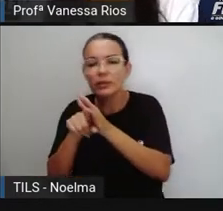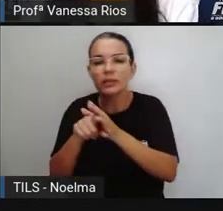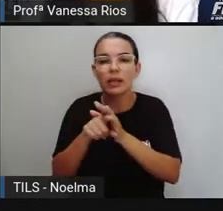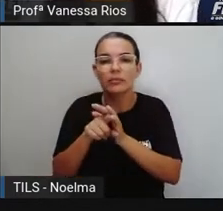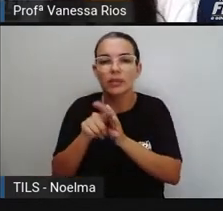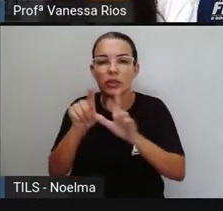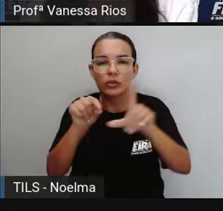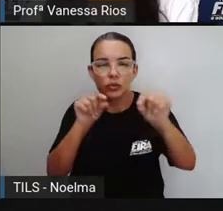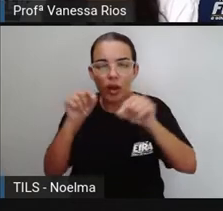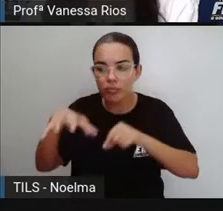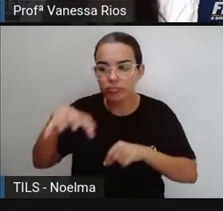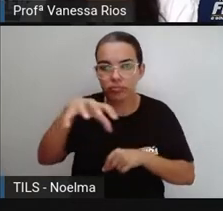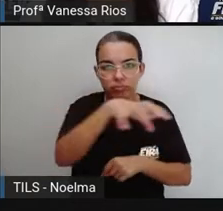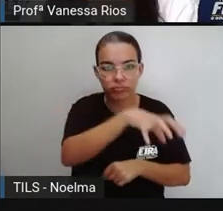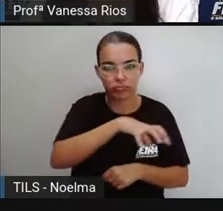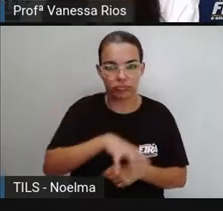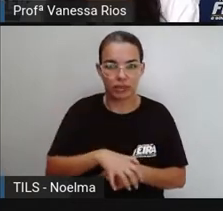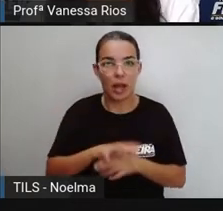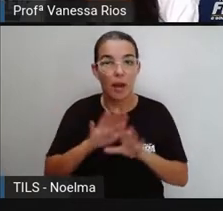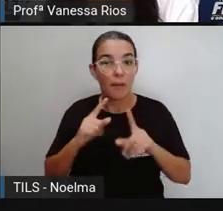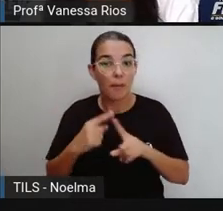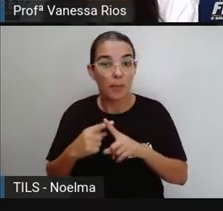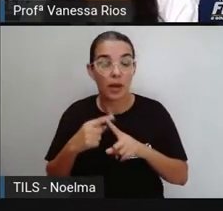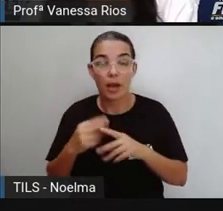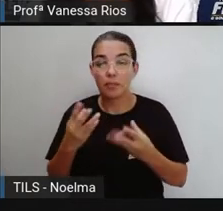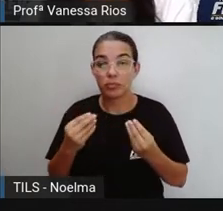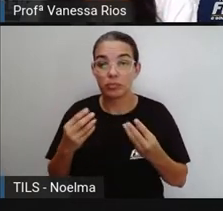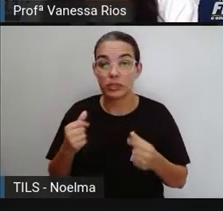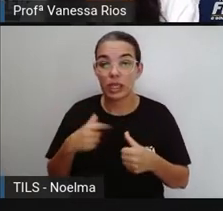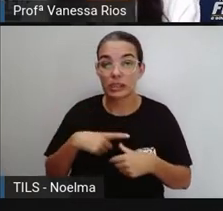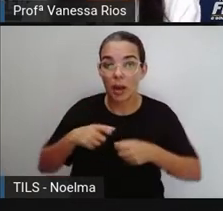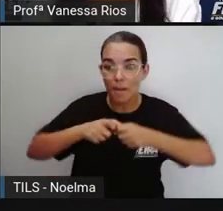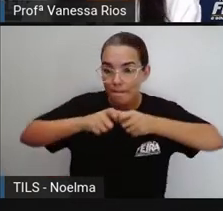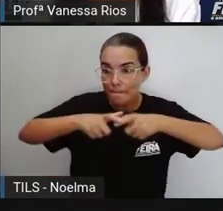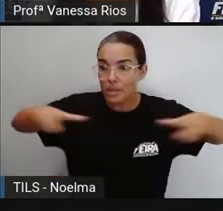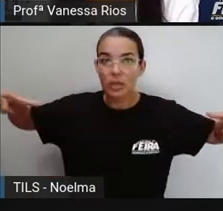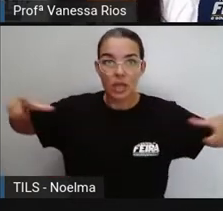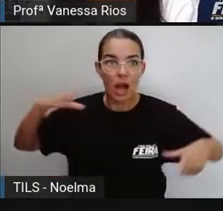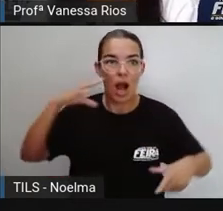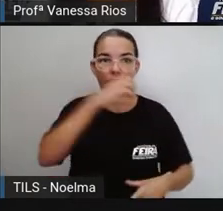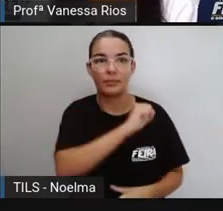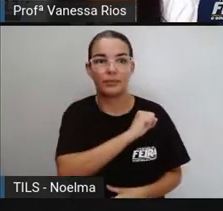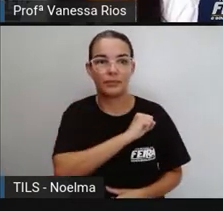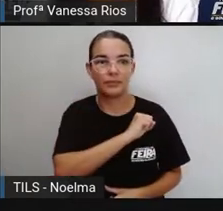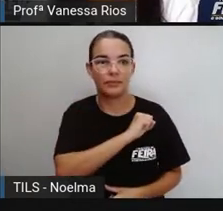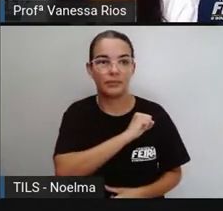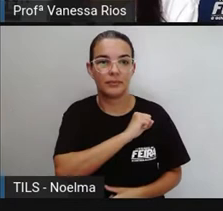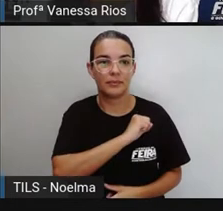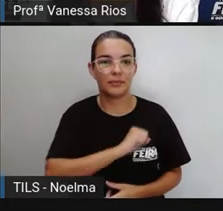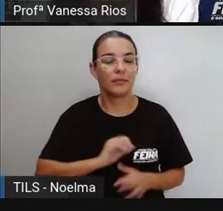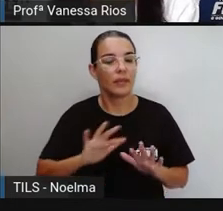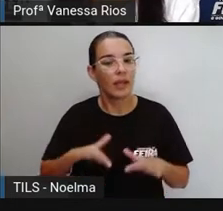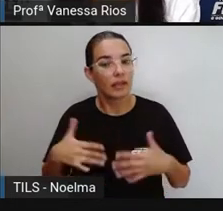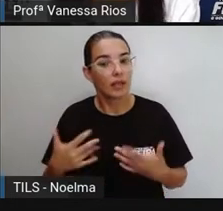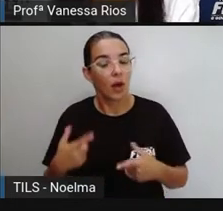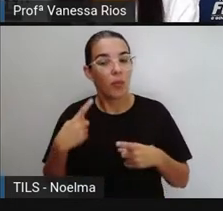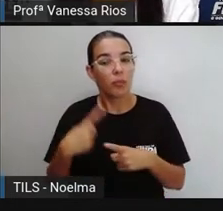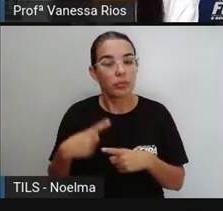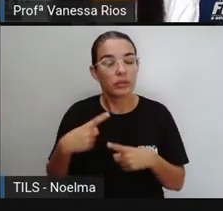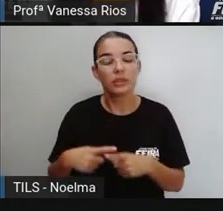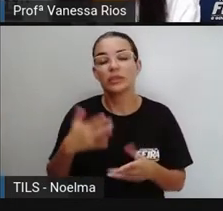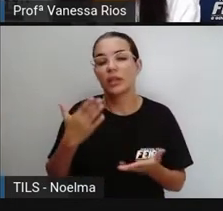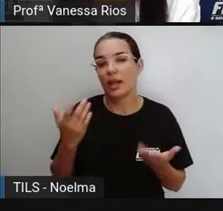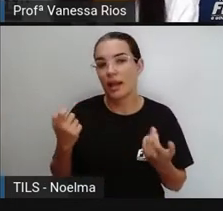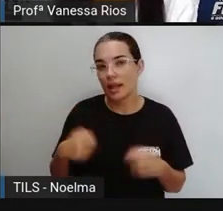pesquisas em determinadas áreas, pois muitas destas se expandem com rapidez. E é interessante a gente